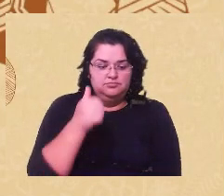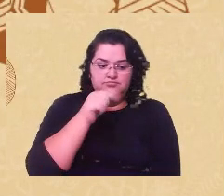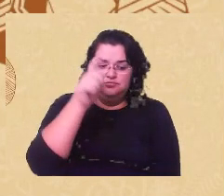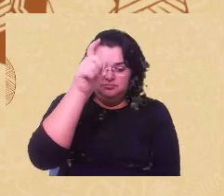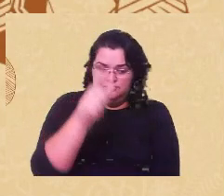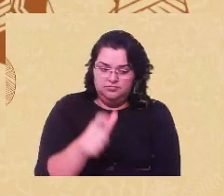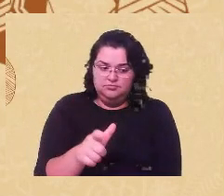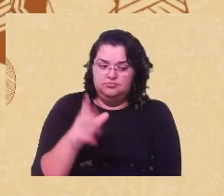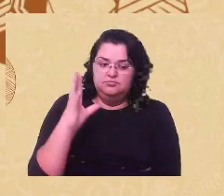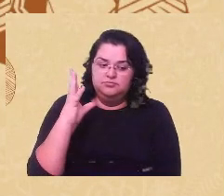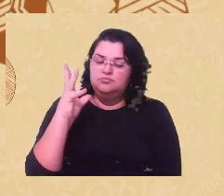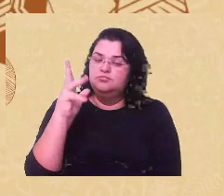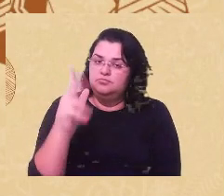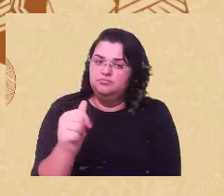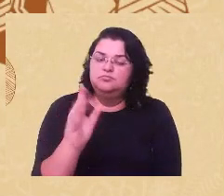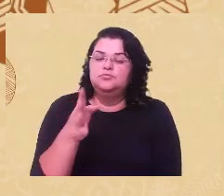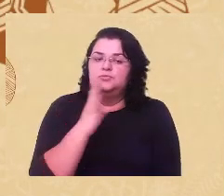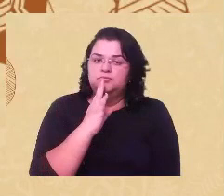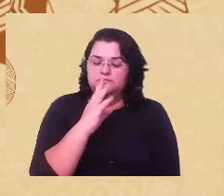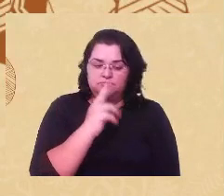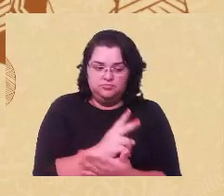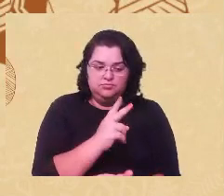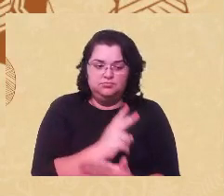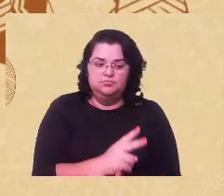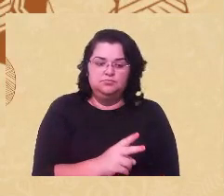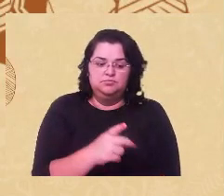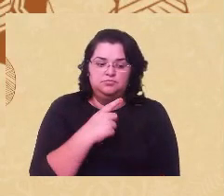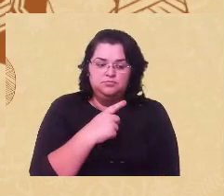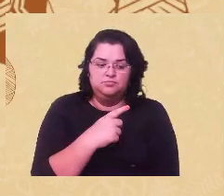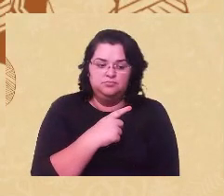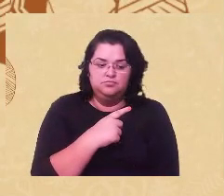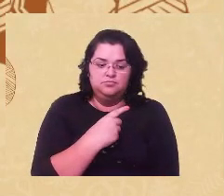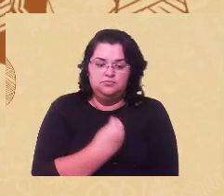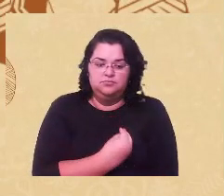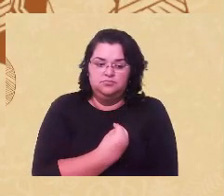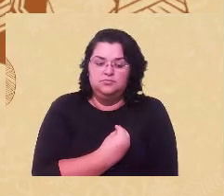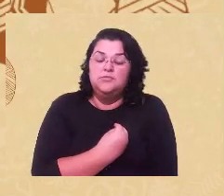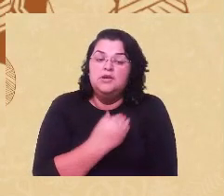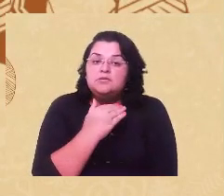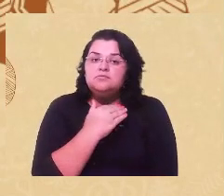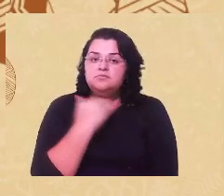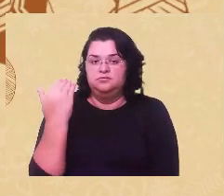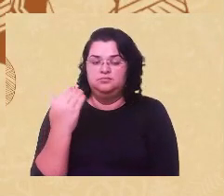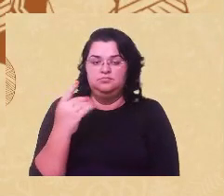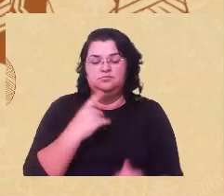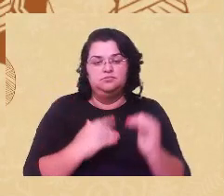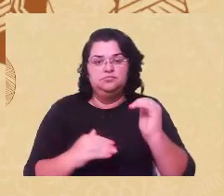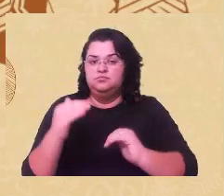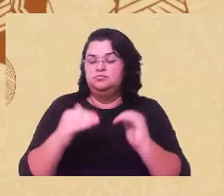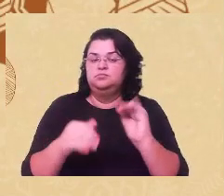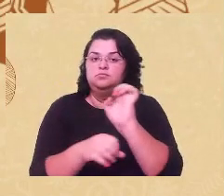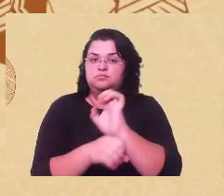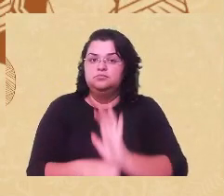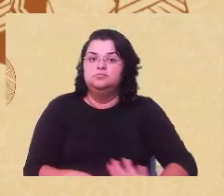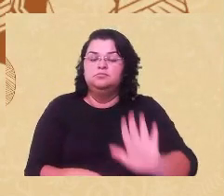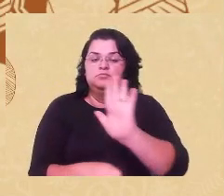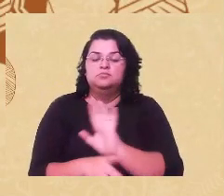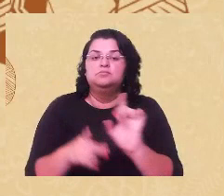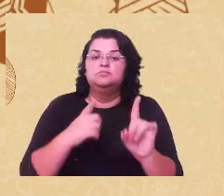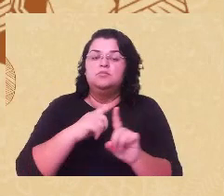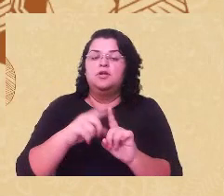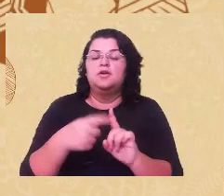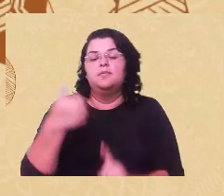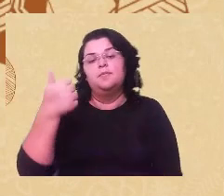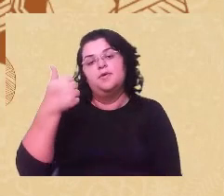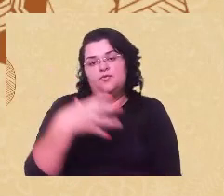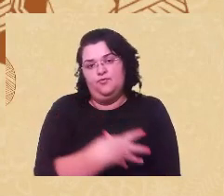todas nós conhecemos, que teve a sua vida ceifada pela ação mais uma vez dos agentes do Estado enquanto estava grávida do seu primeiro filho.